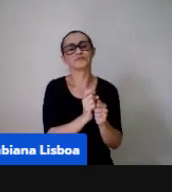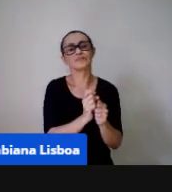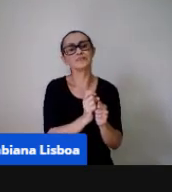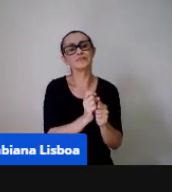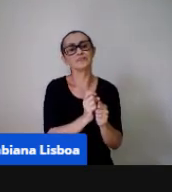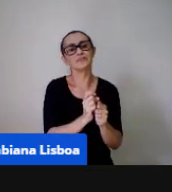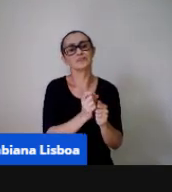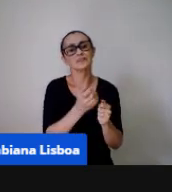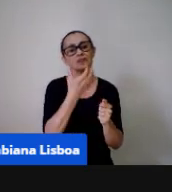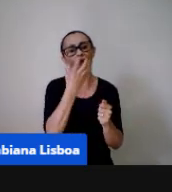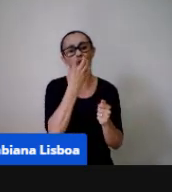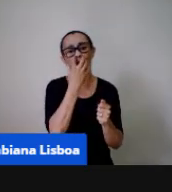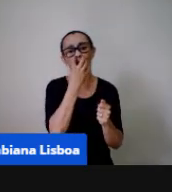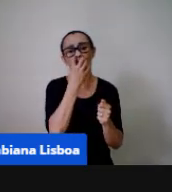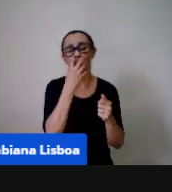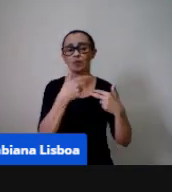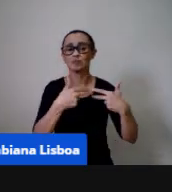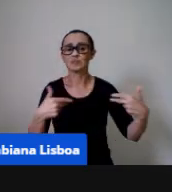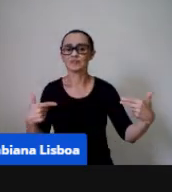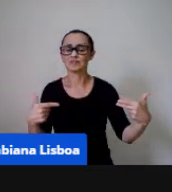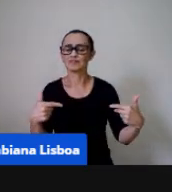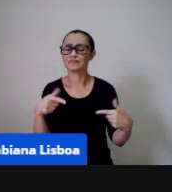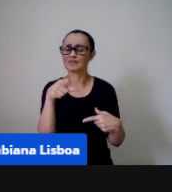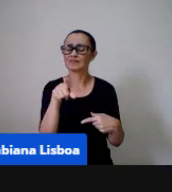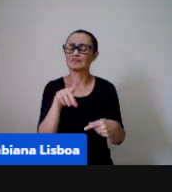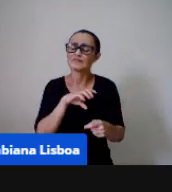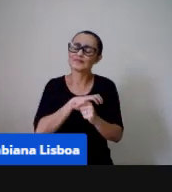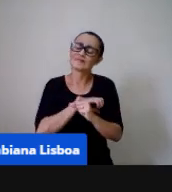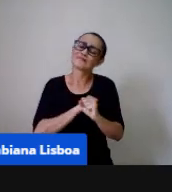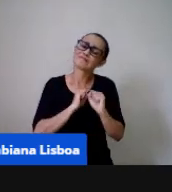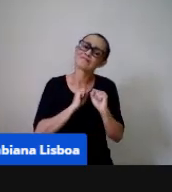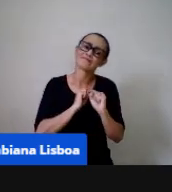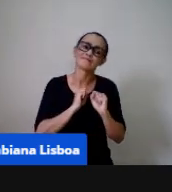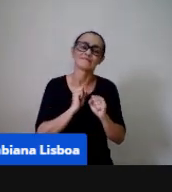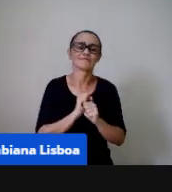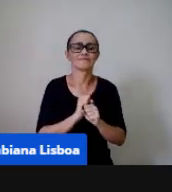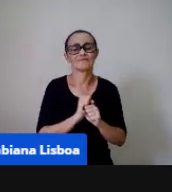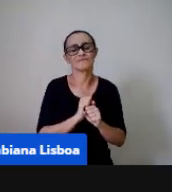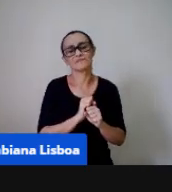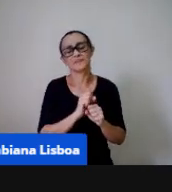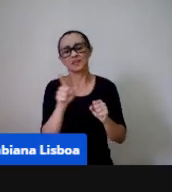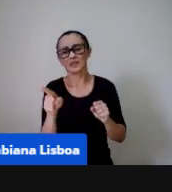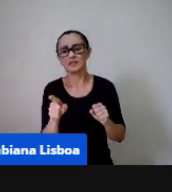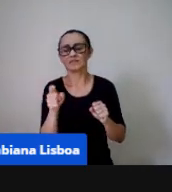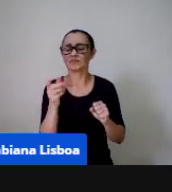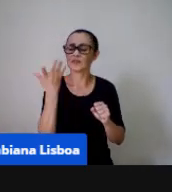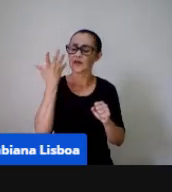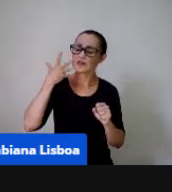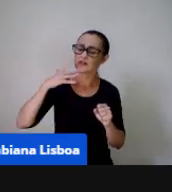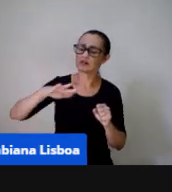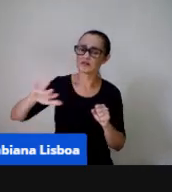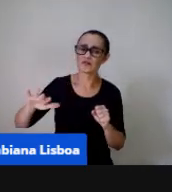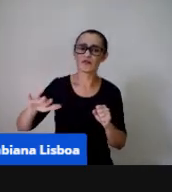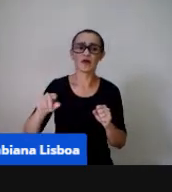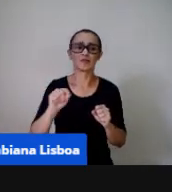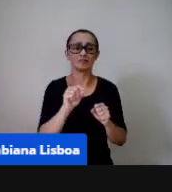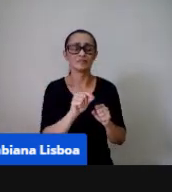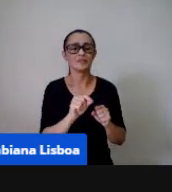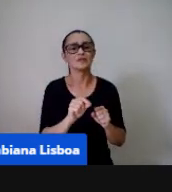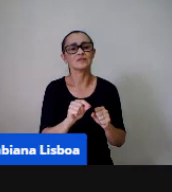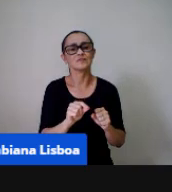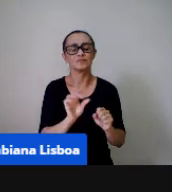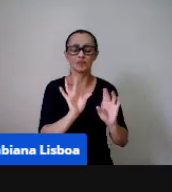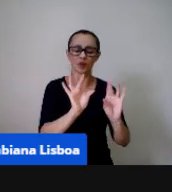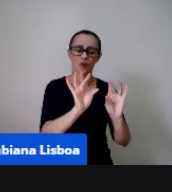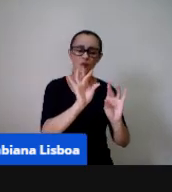preferido enquanto todas as crianças colocaram com a orientação do professor né? de colocar um em cima do outro a gente percebe que